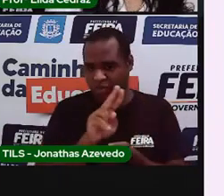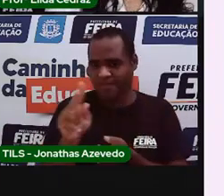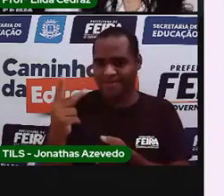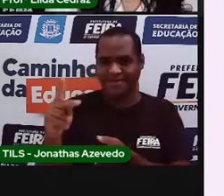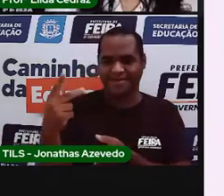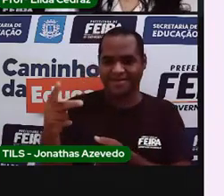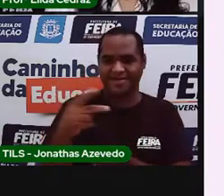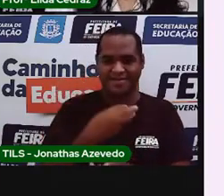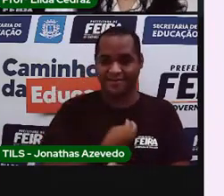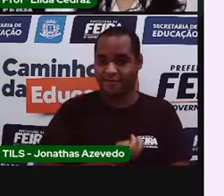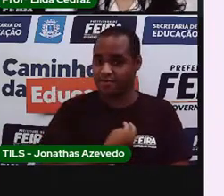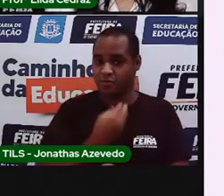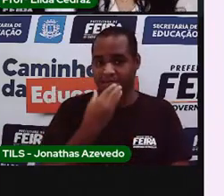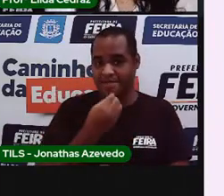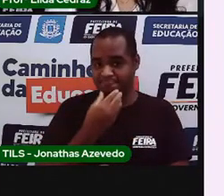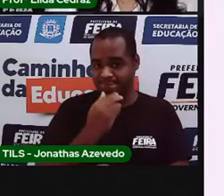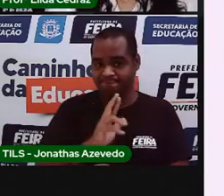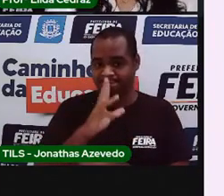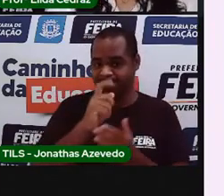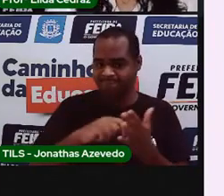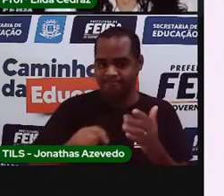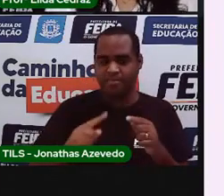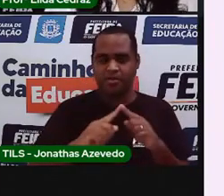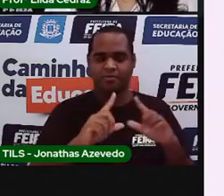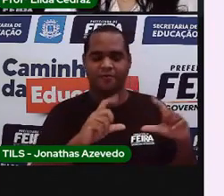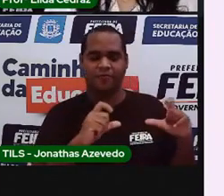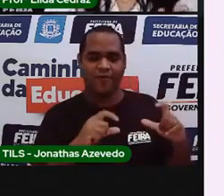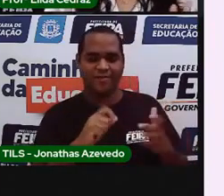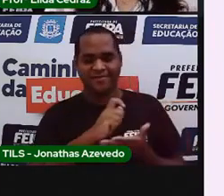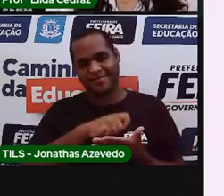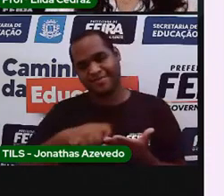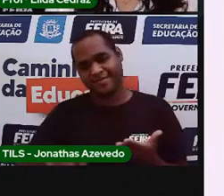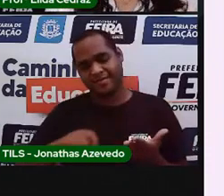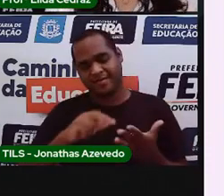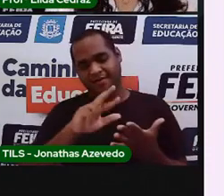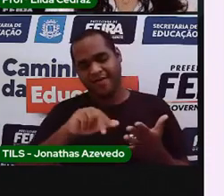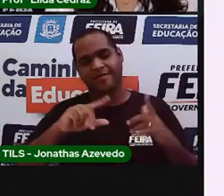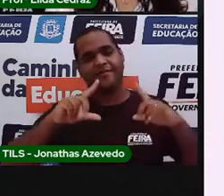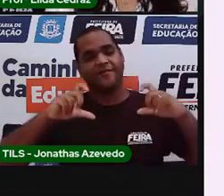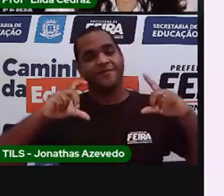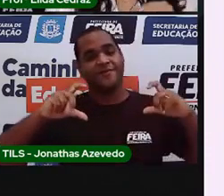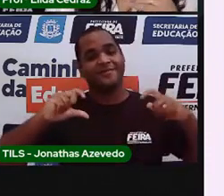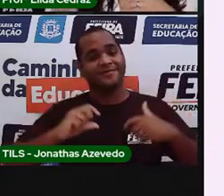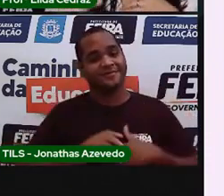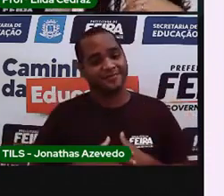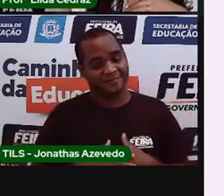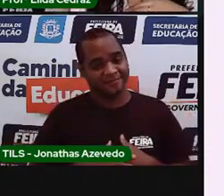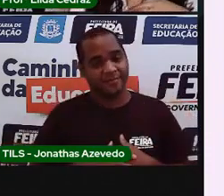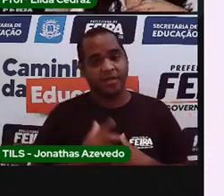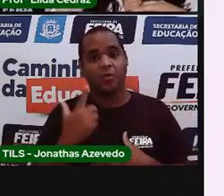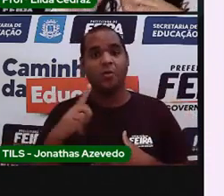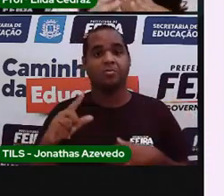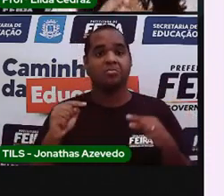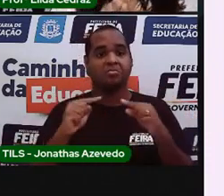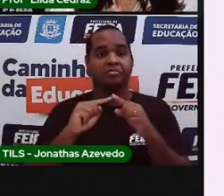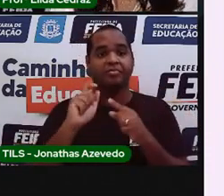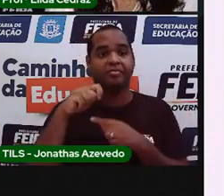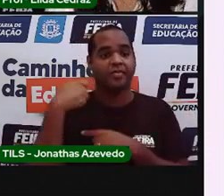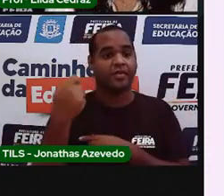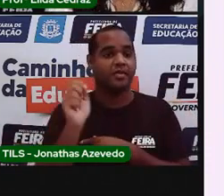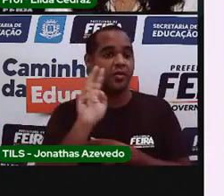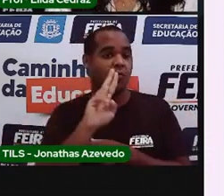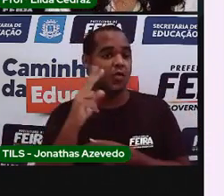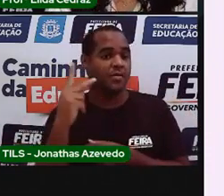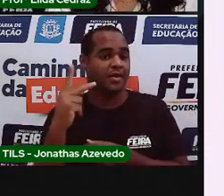autor, o nome do desenhista que fez as ilustrações, o símbolo e o